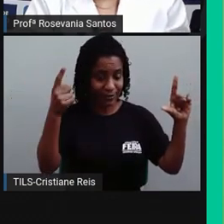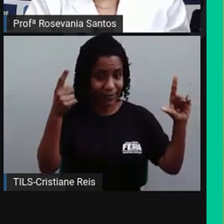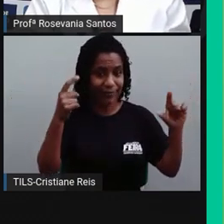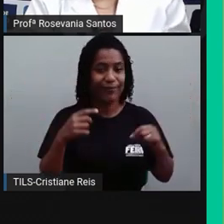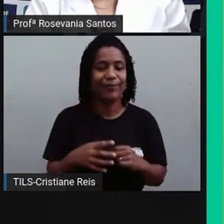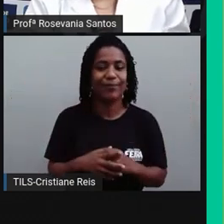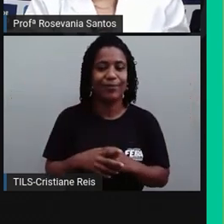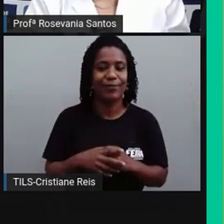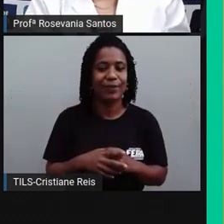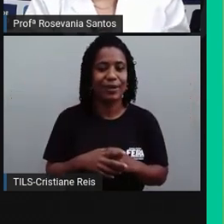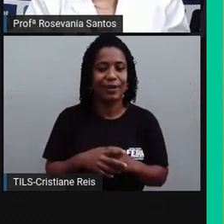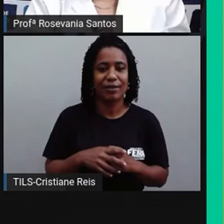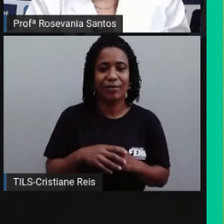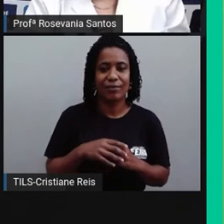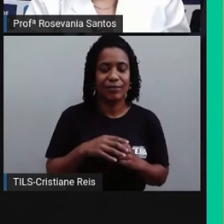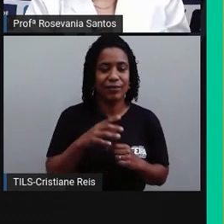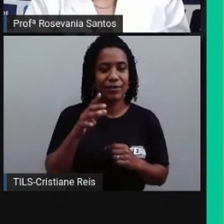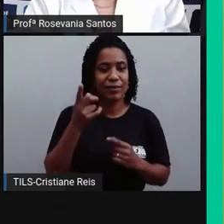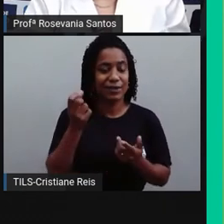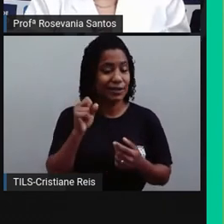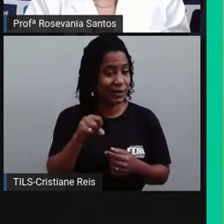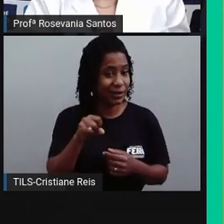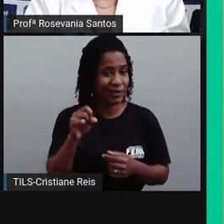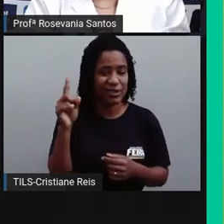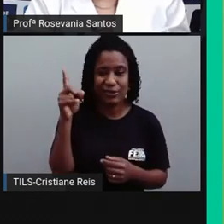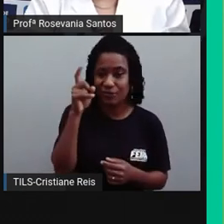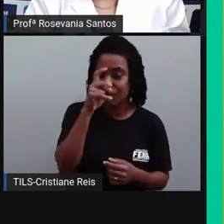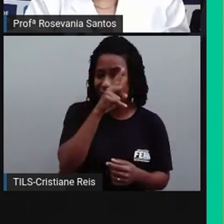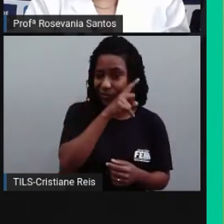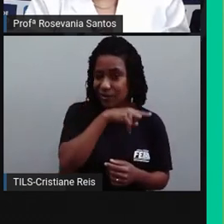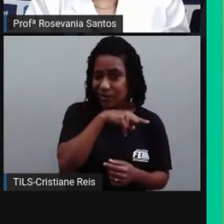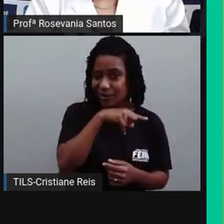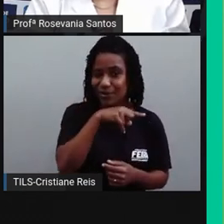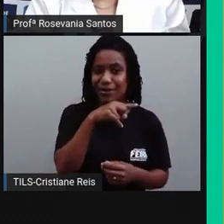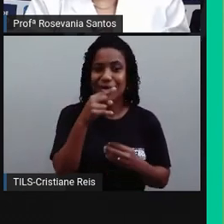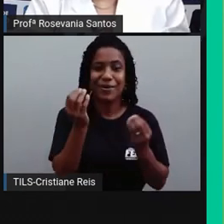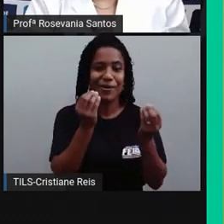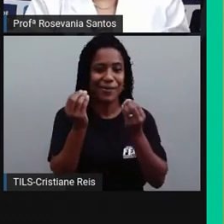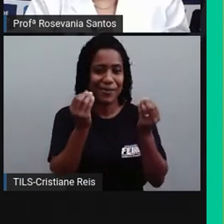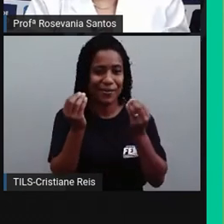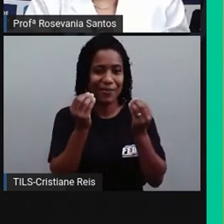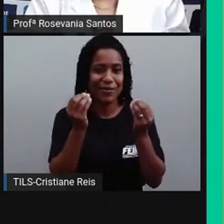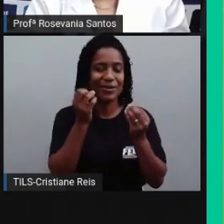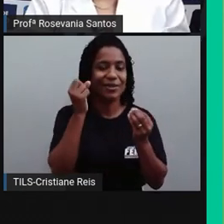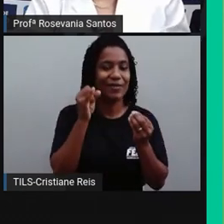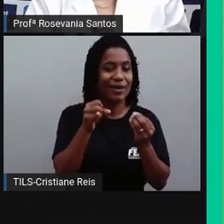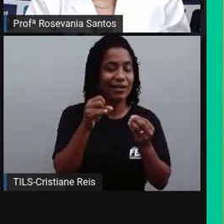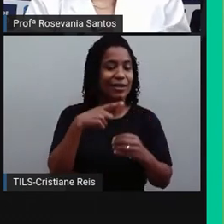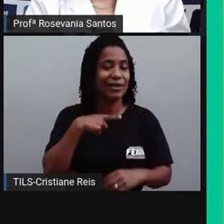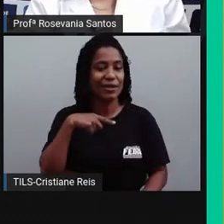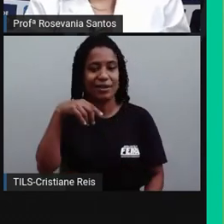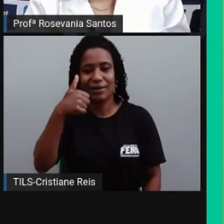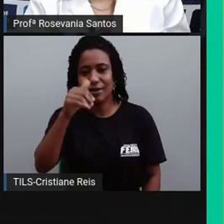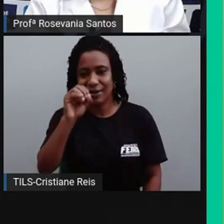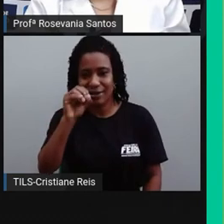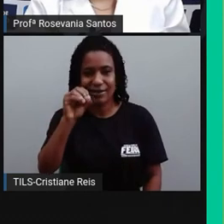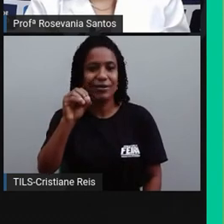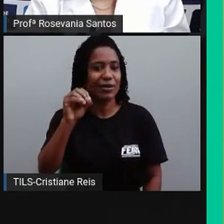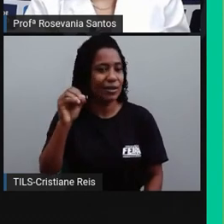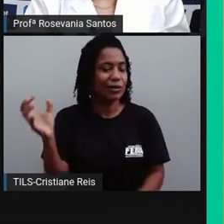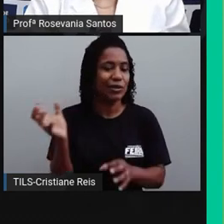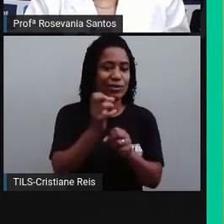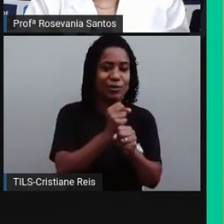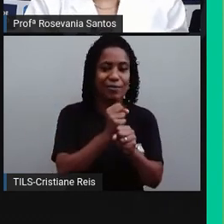quisesse complicar, né? Um pouquinho, e eu dissesse, né? Que são dois fusos de diferença, aqui é 10 horas da Sessão Maria, duas